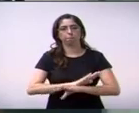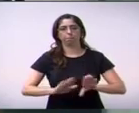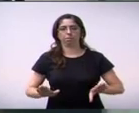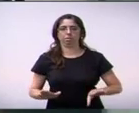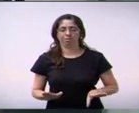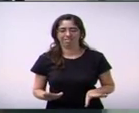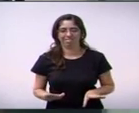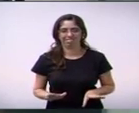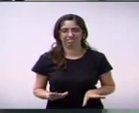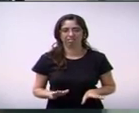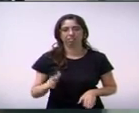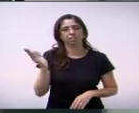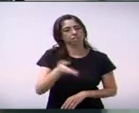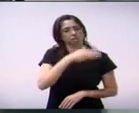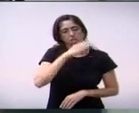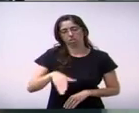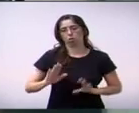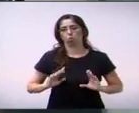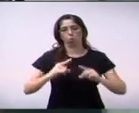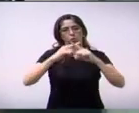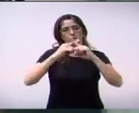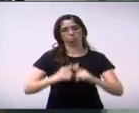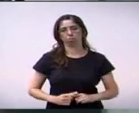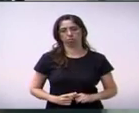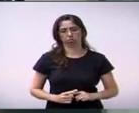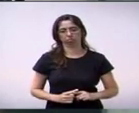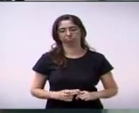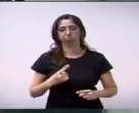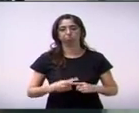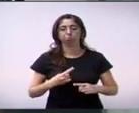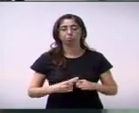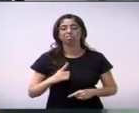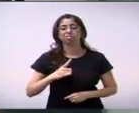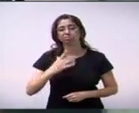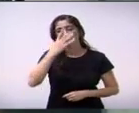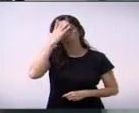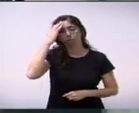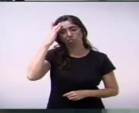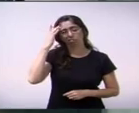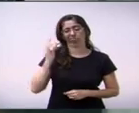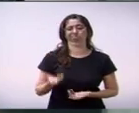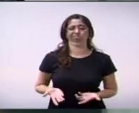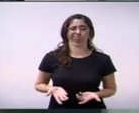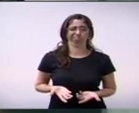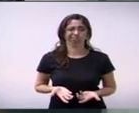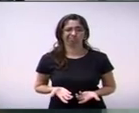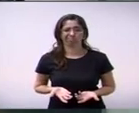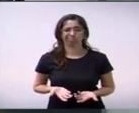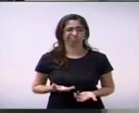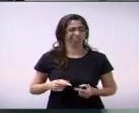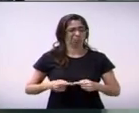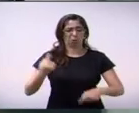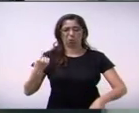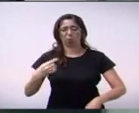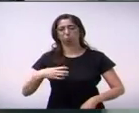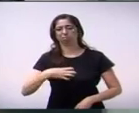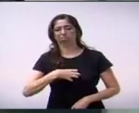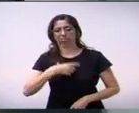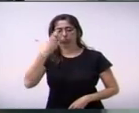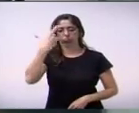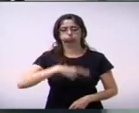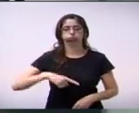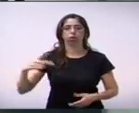pessoas que, infelizmente, só querem o mal e não querem o bem. e eu acho que a gente pode tranquilamente confraternizar com um ótimo